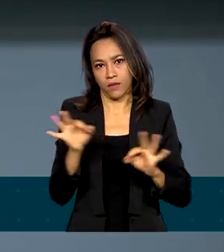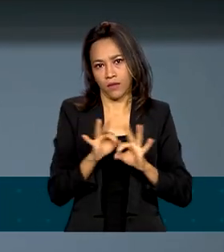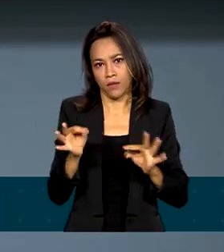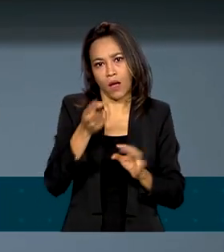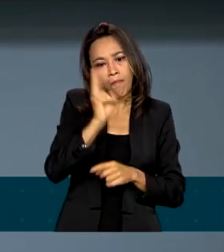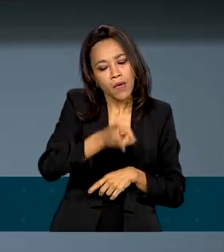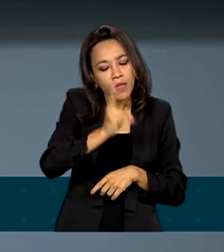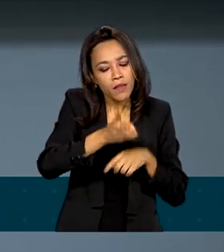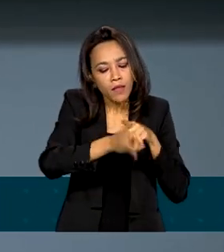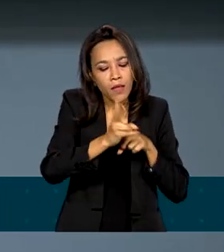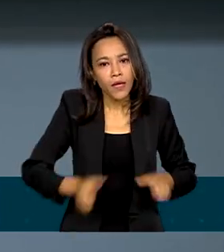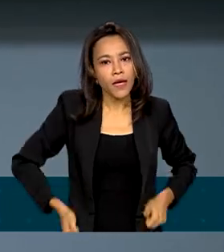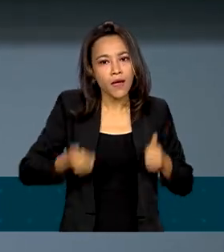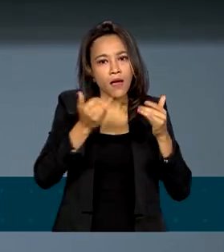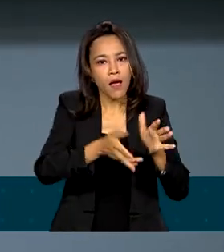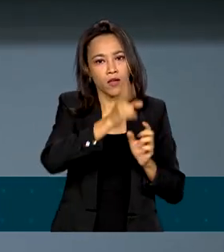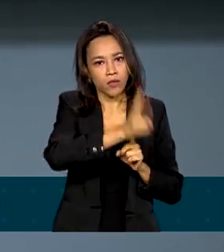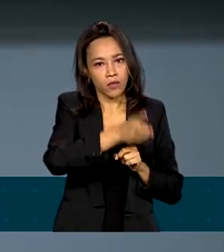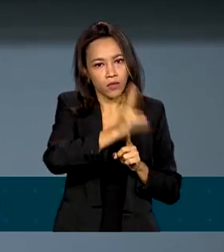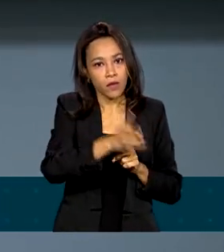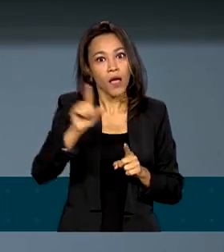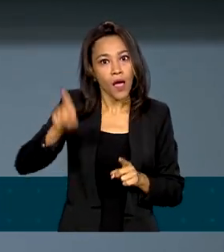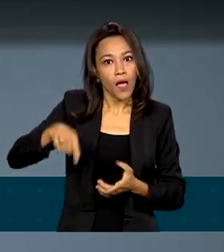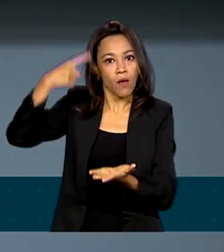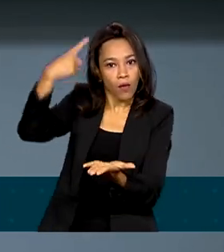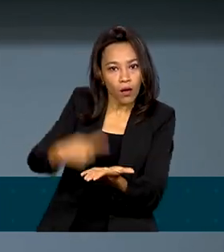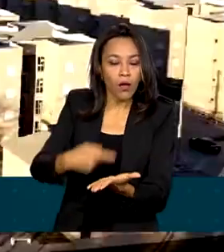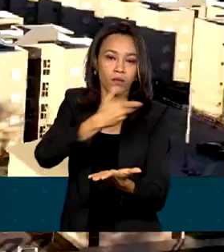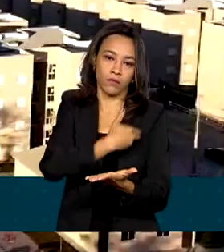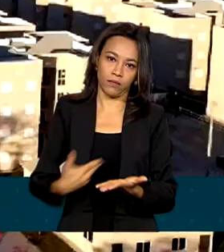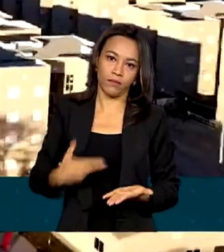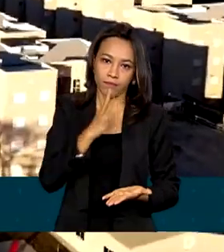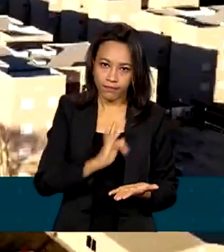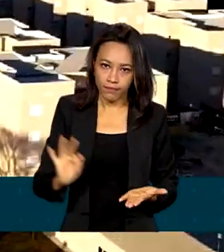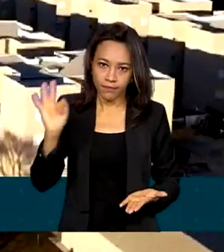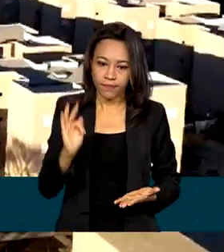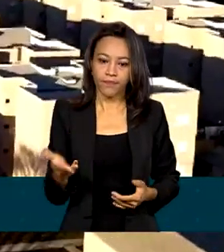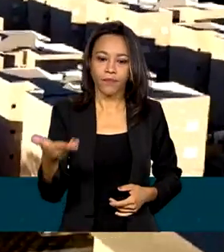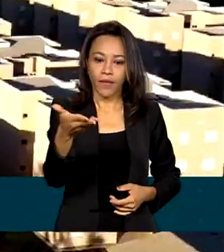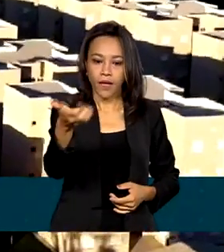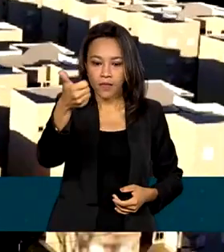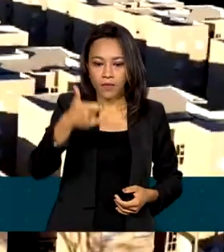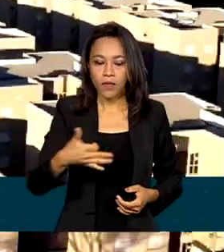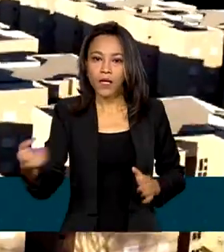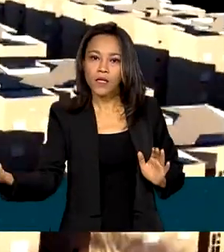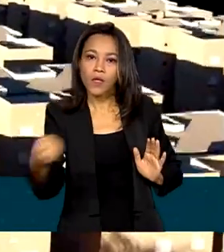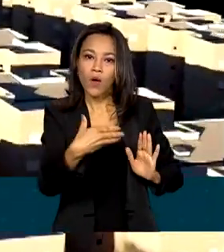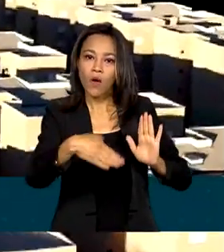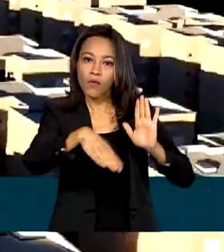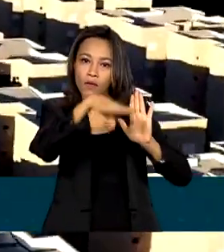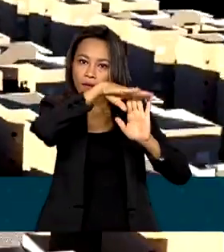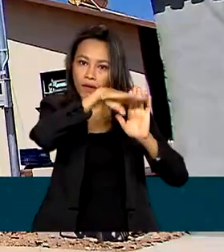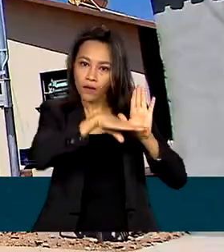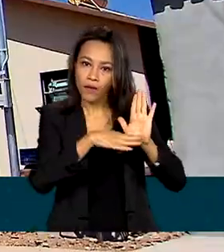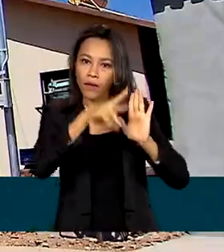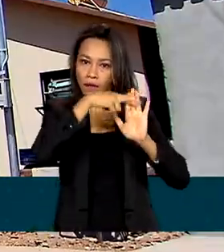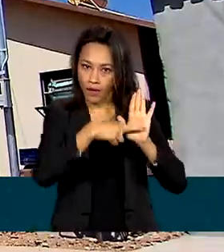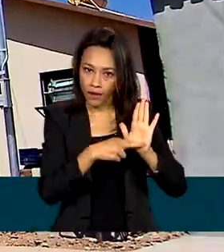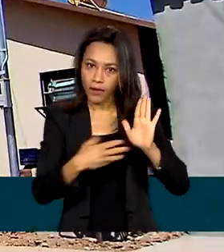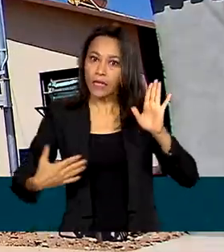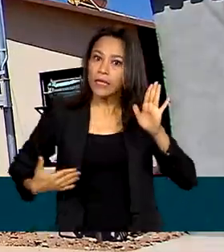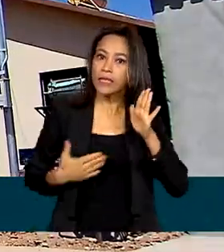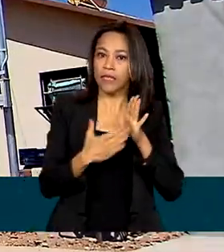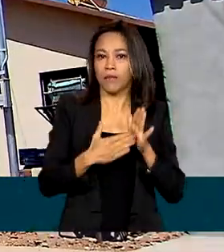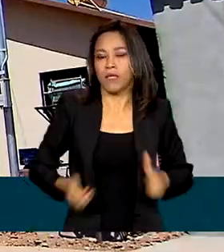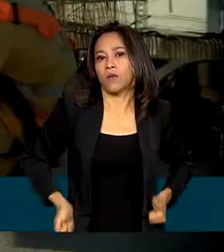vistas como despesas. Isso é obrigação do governo federal. A nova regra fiscal também limita esses gastos, mas sem